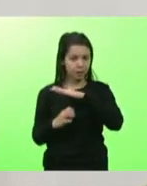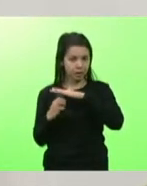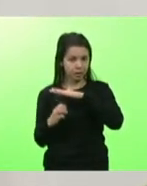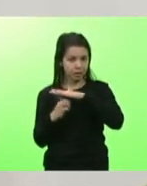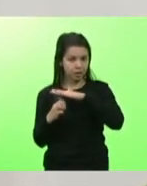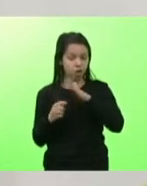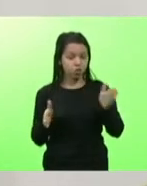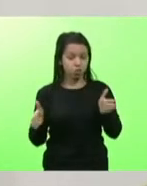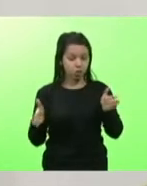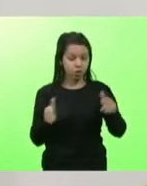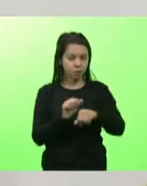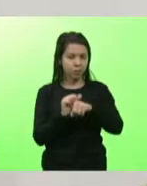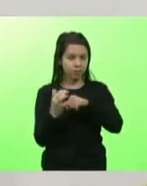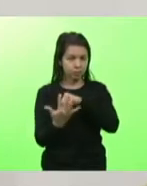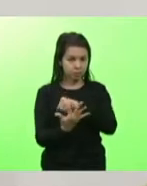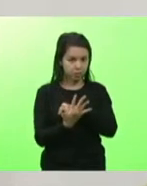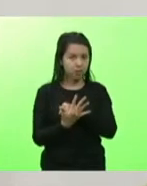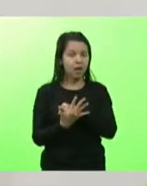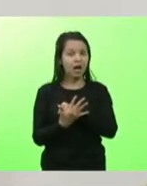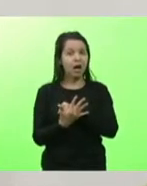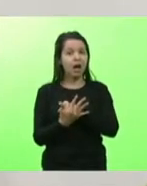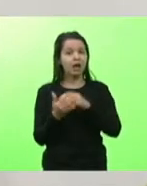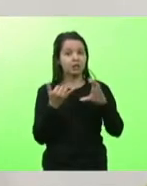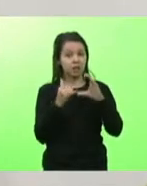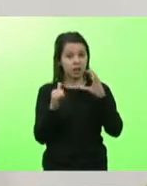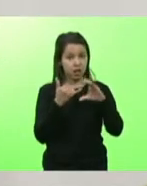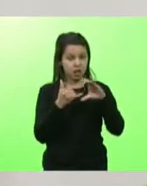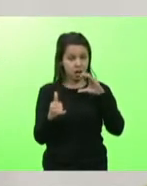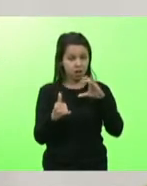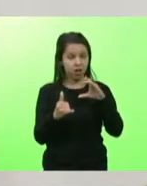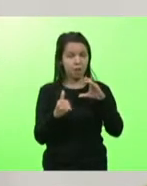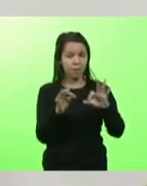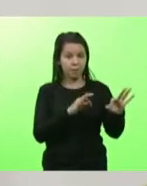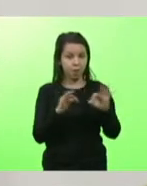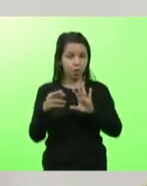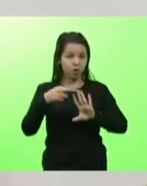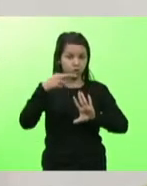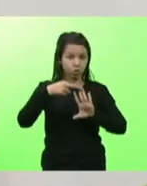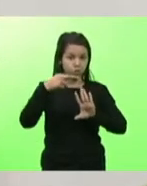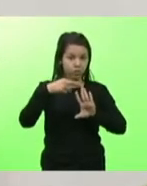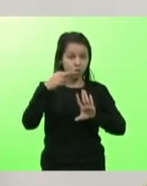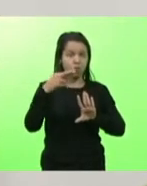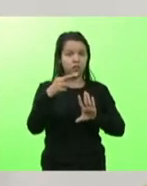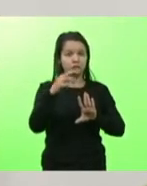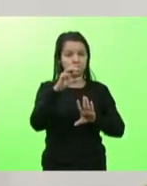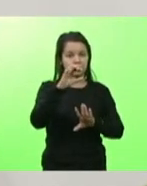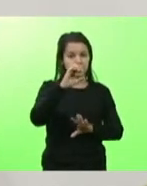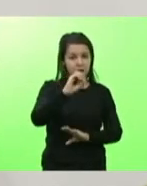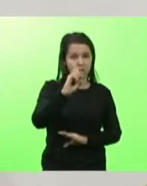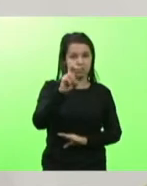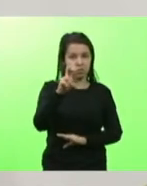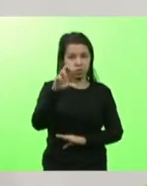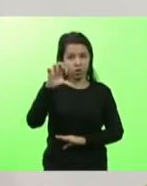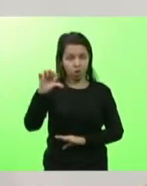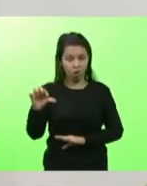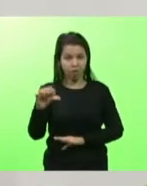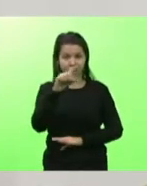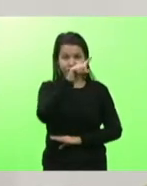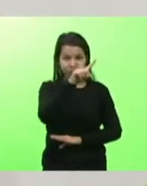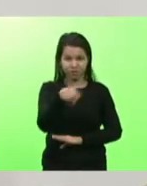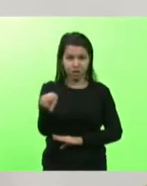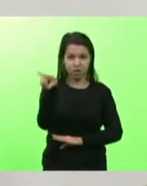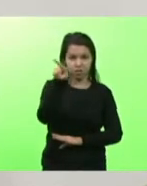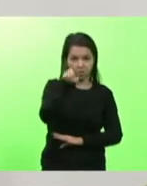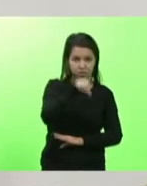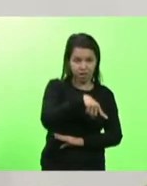editou uma resolução, a resolução número 059, que vedava a possibilidade